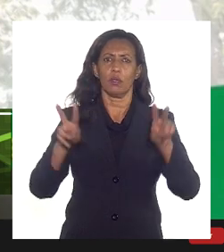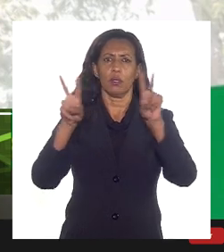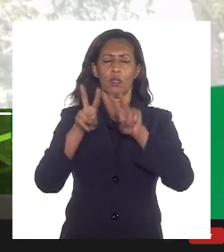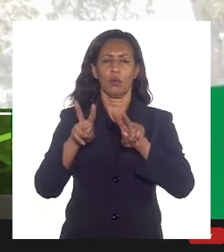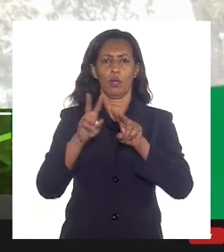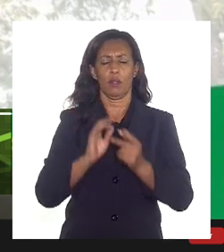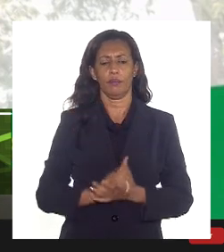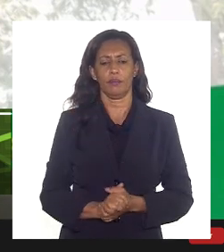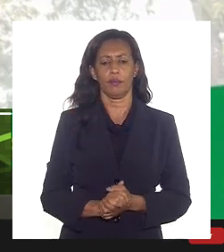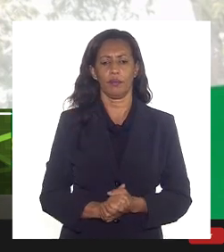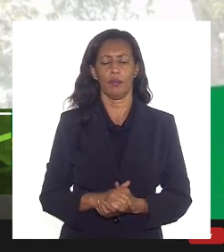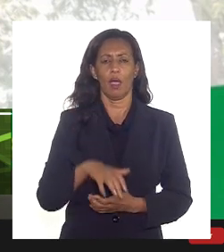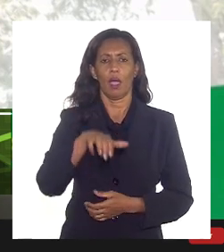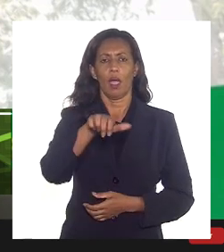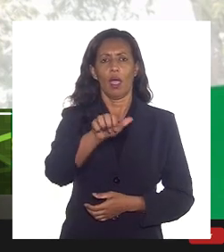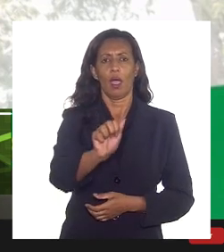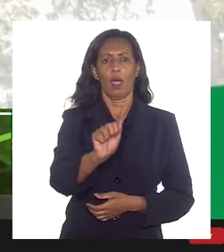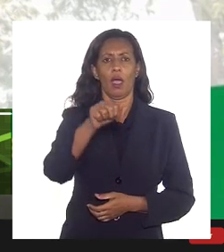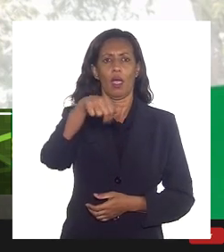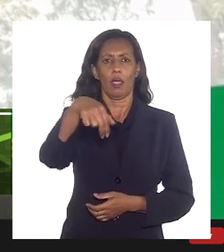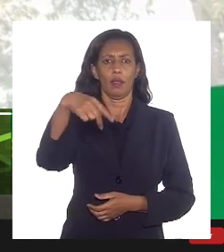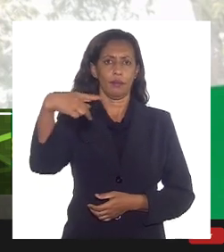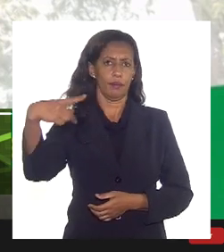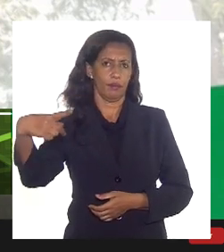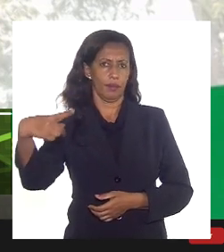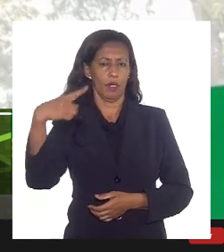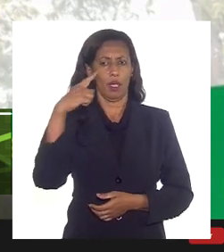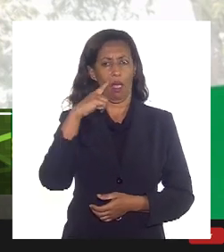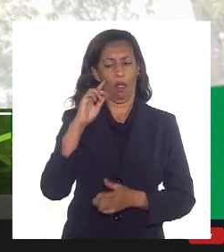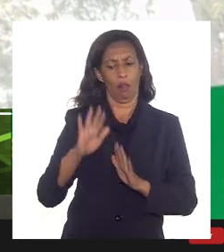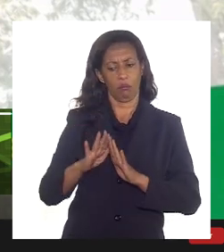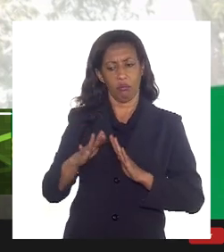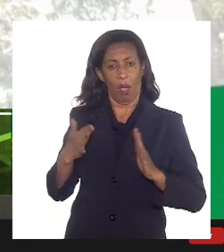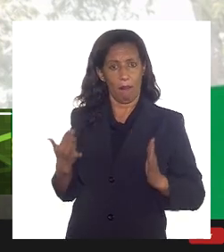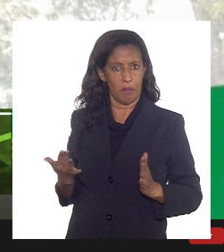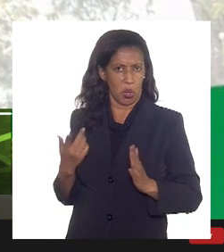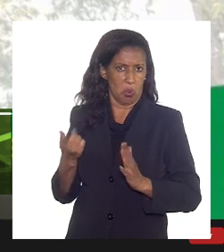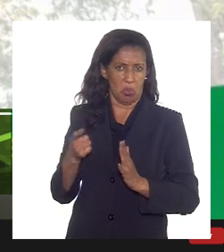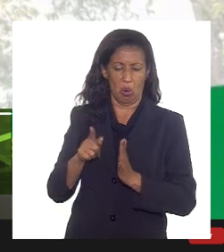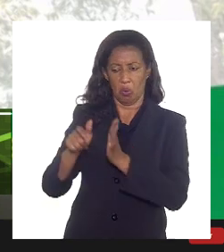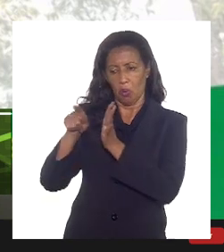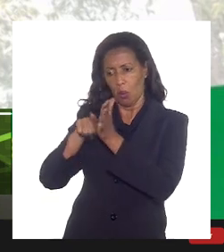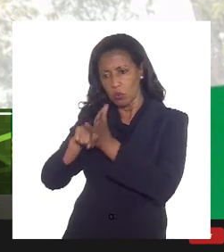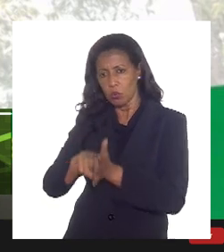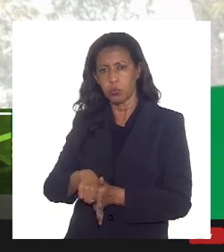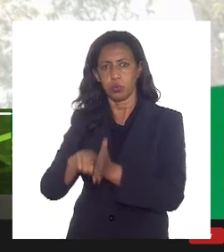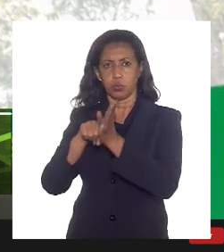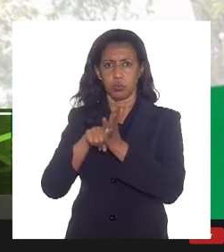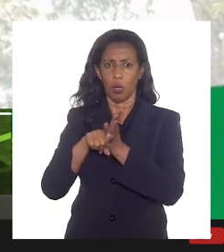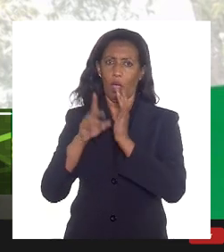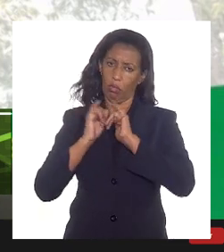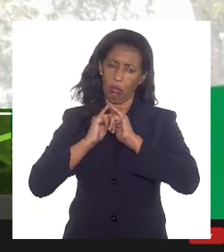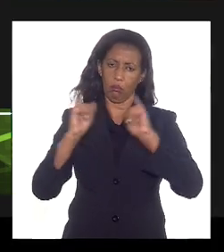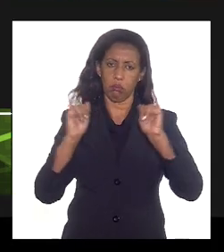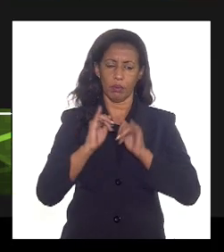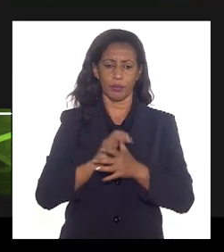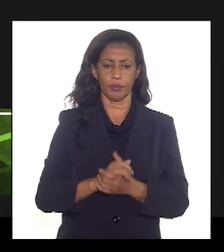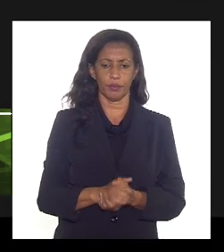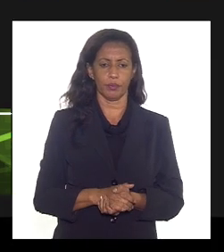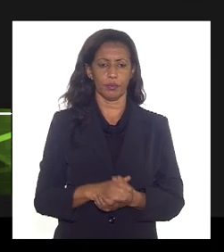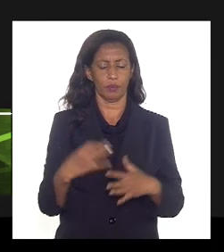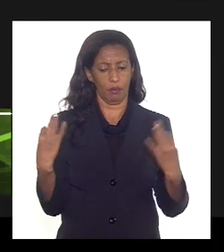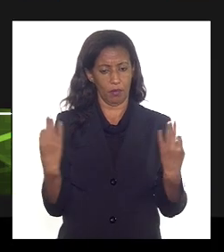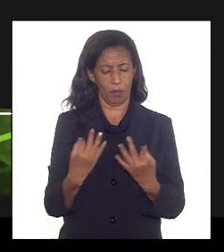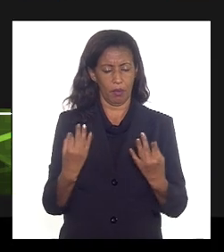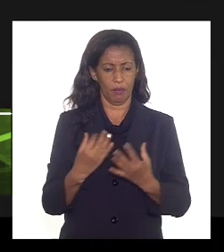sobre isso, a NP abrindo alguma consulta, nós nos manifestaremos olhando a economicidade dos projetos. Perfeito,